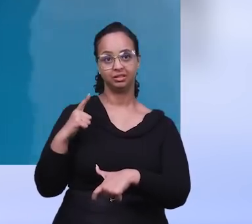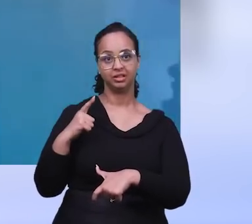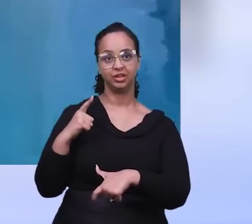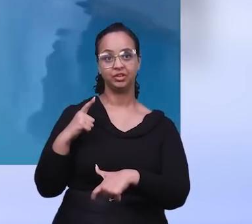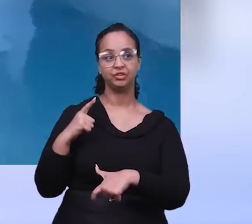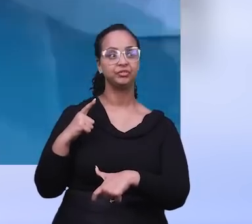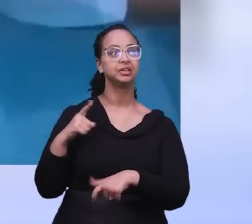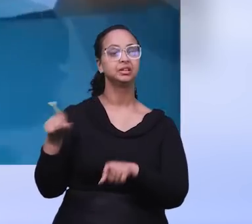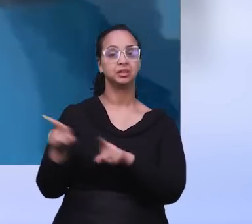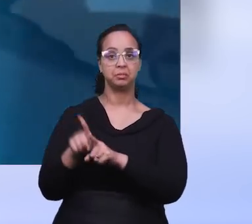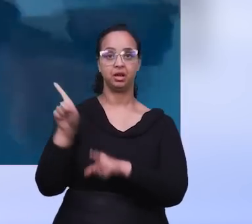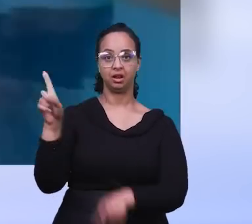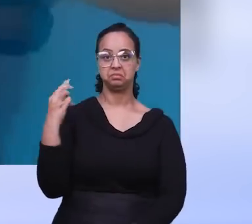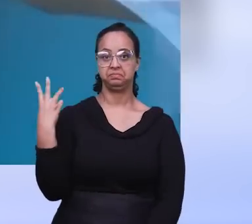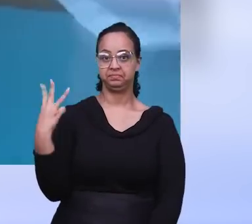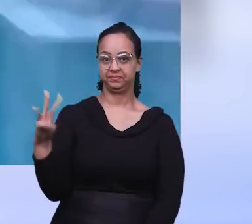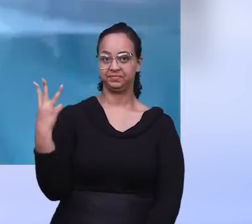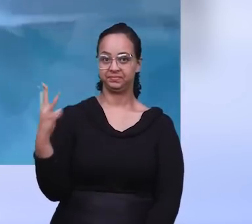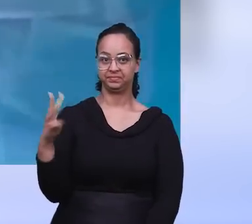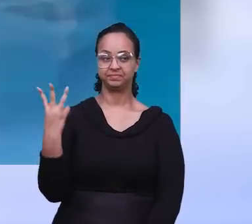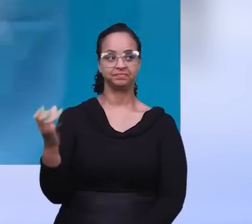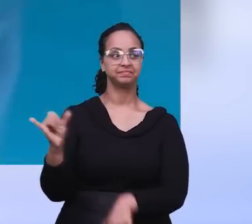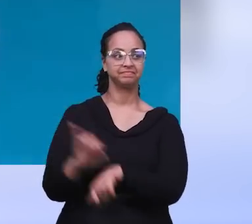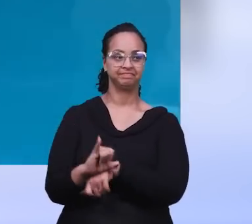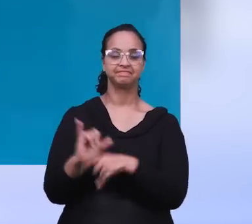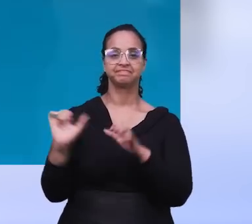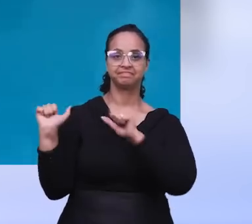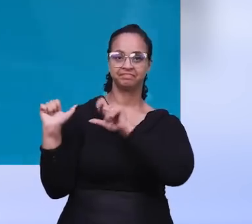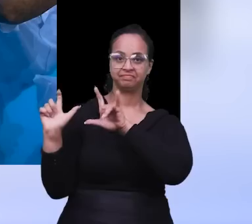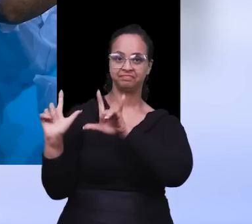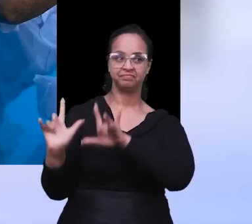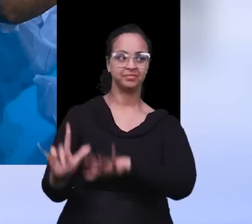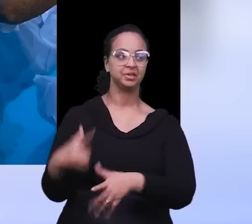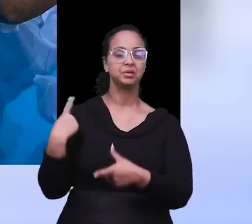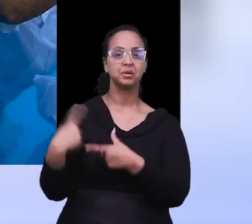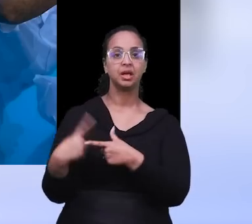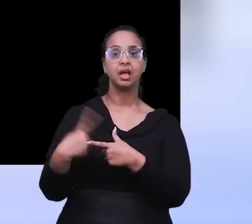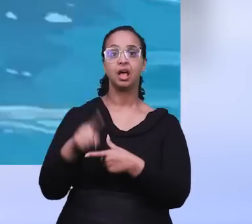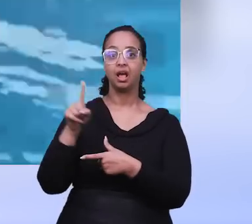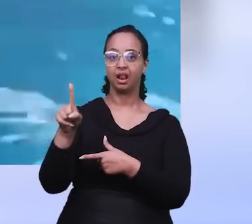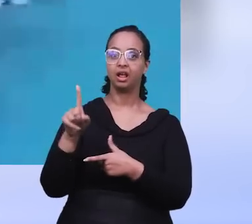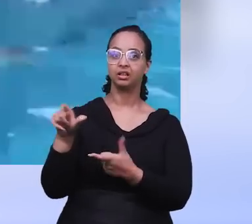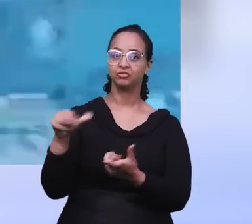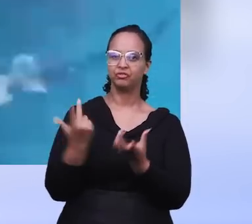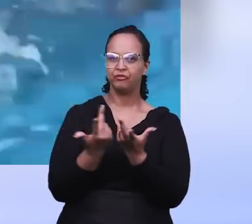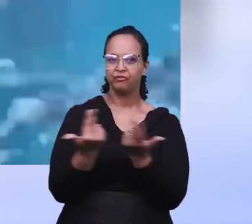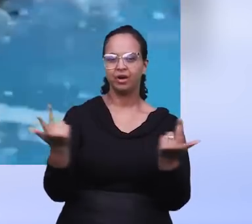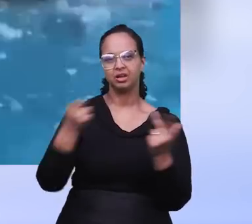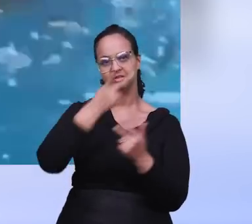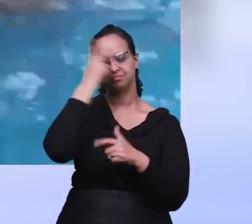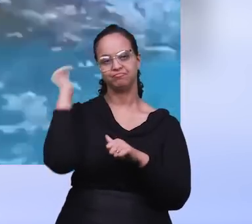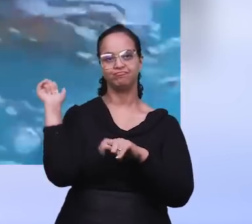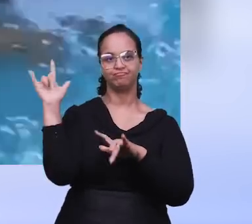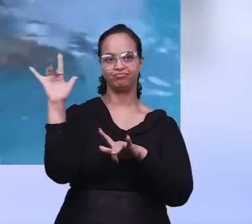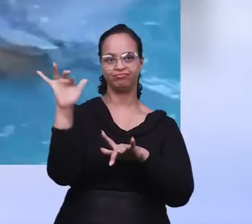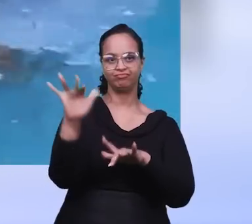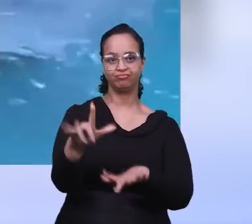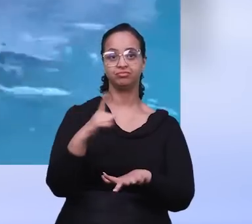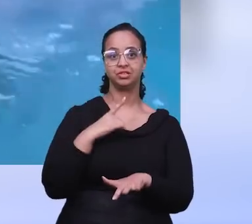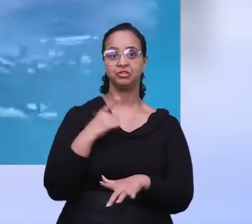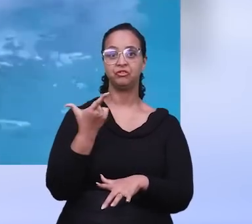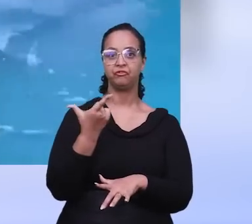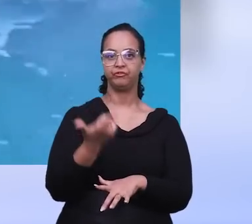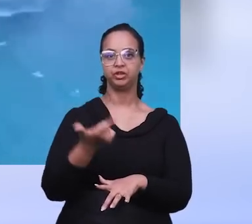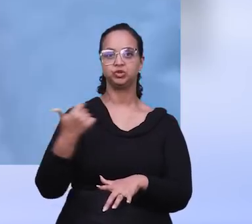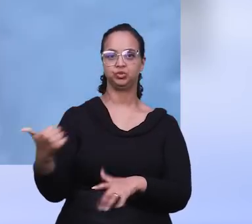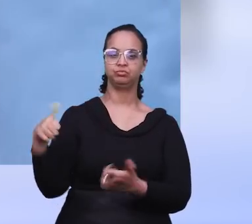área metropolitana de São Luís do Maranhão. Que bênção! Muitos irmãos estiveram ali presentes, inclusive